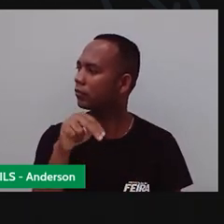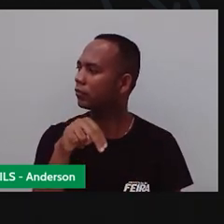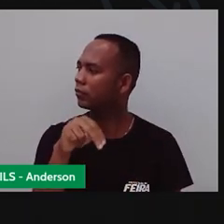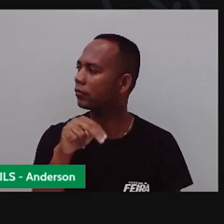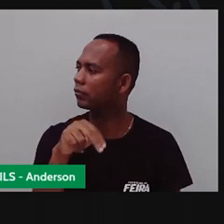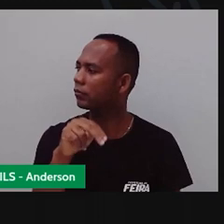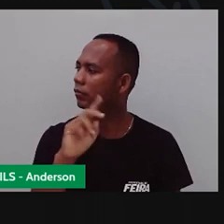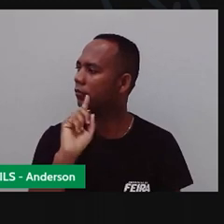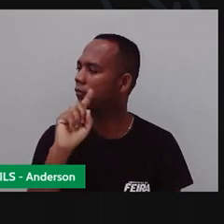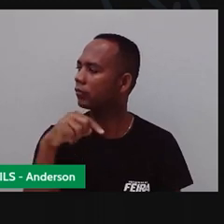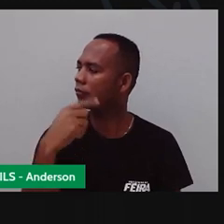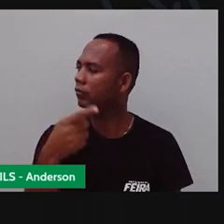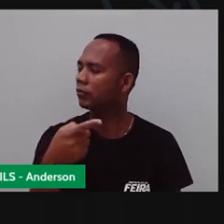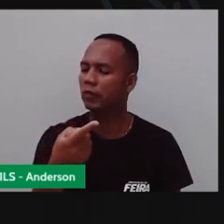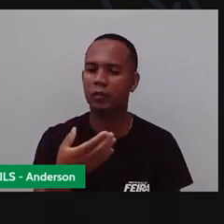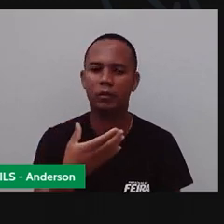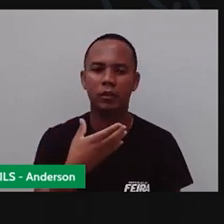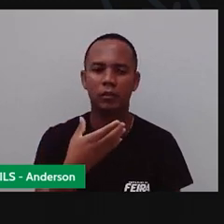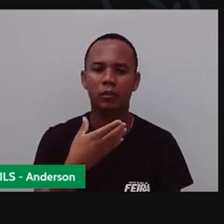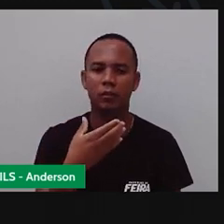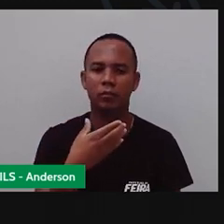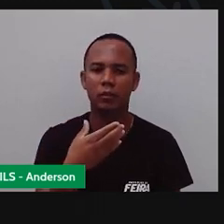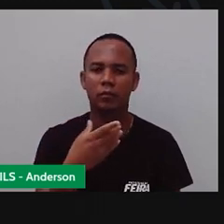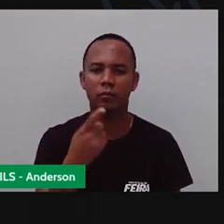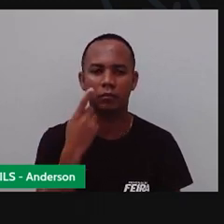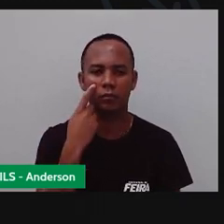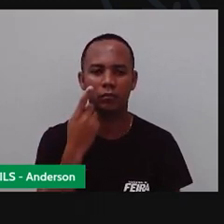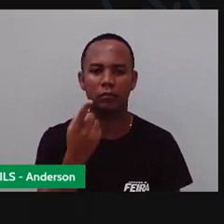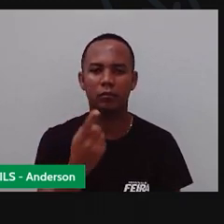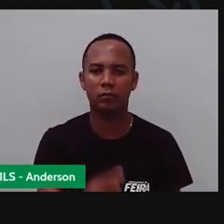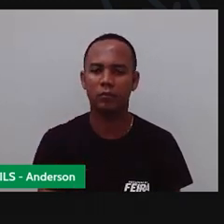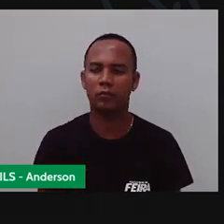Novembro. depois? Dezembro, ó.